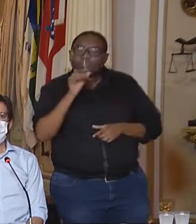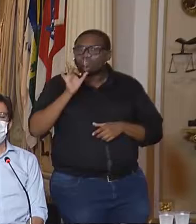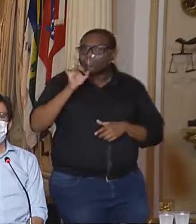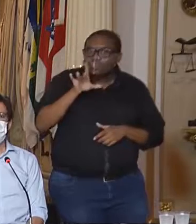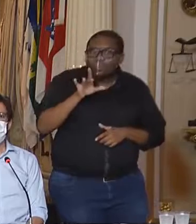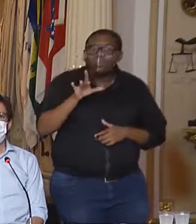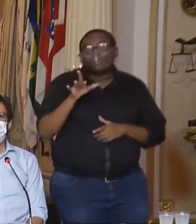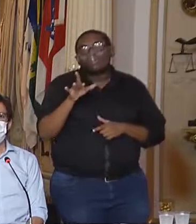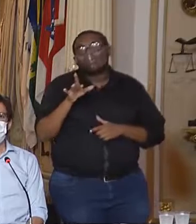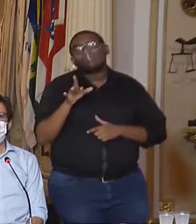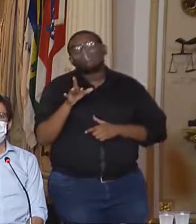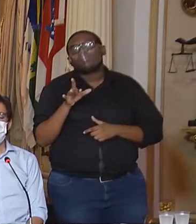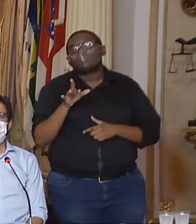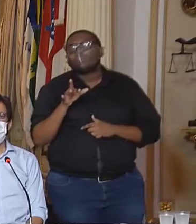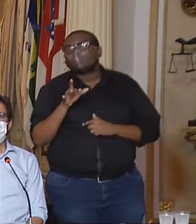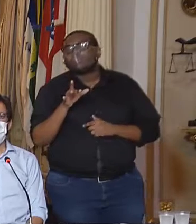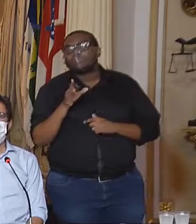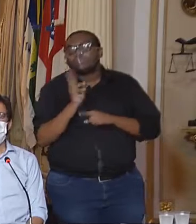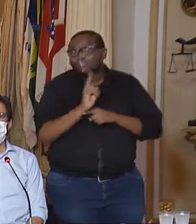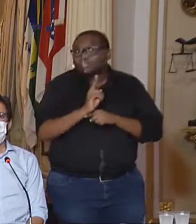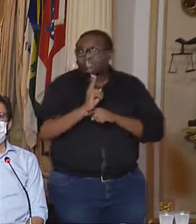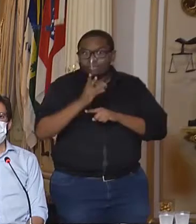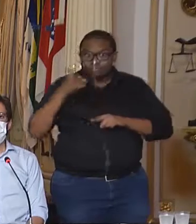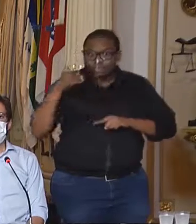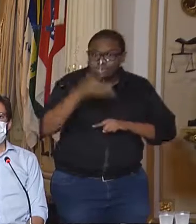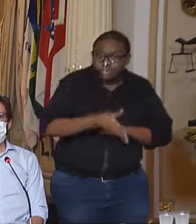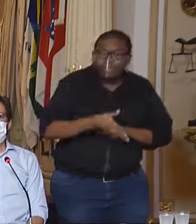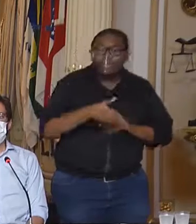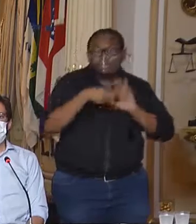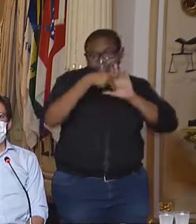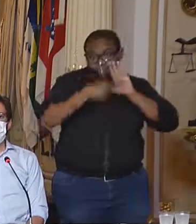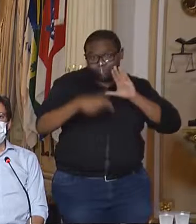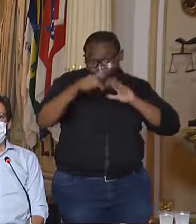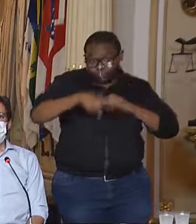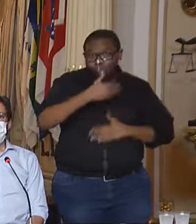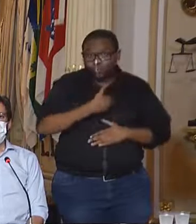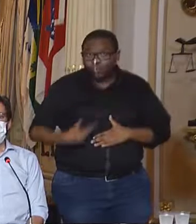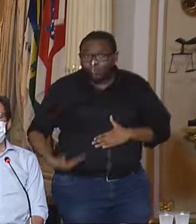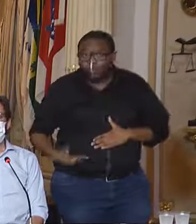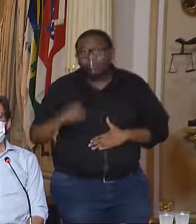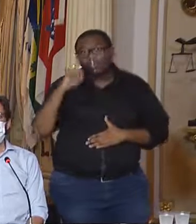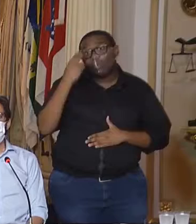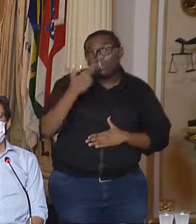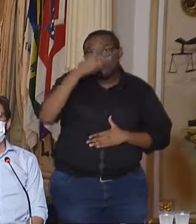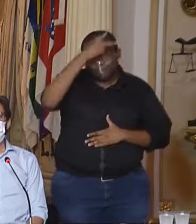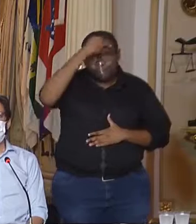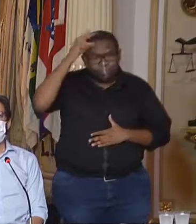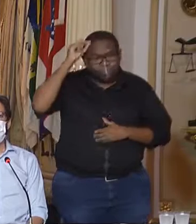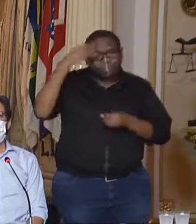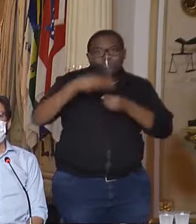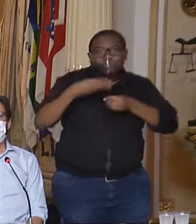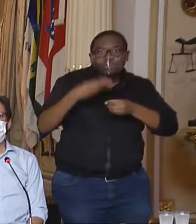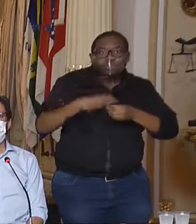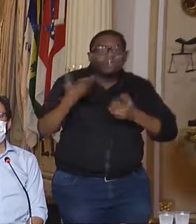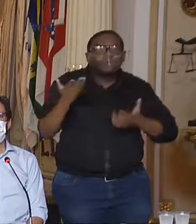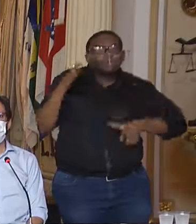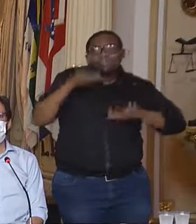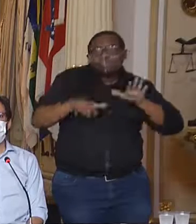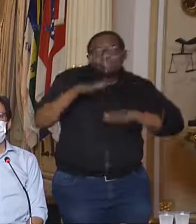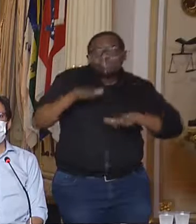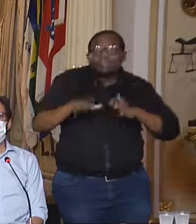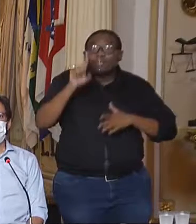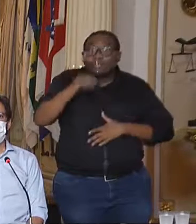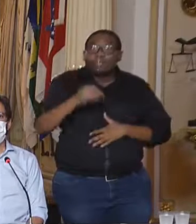direta do governo do Estado, das prefeituras municipais, é muito importante que cada